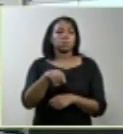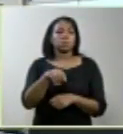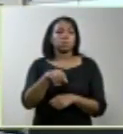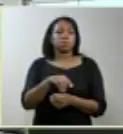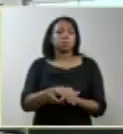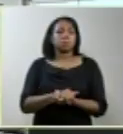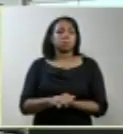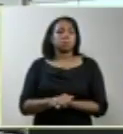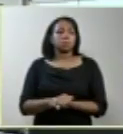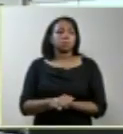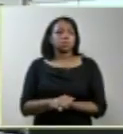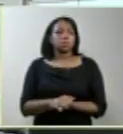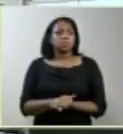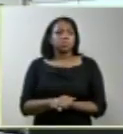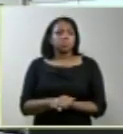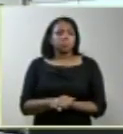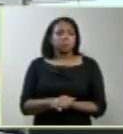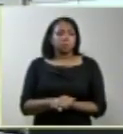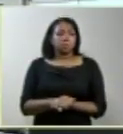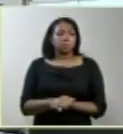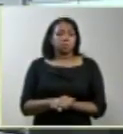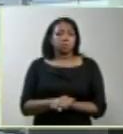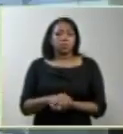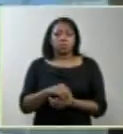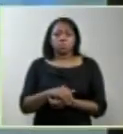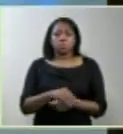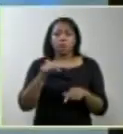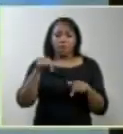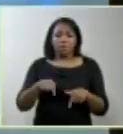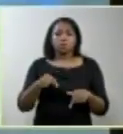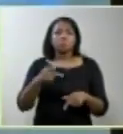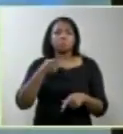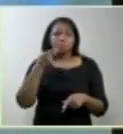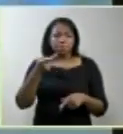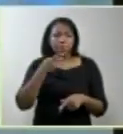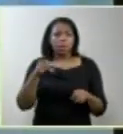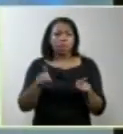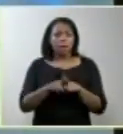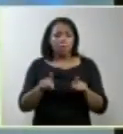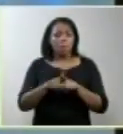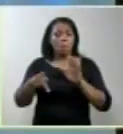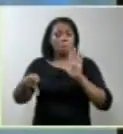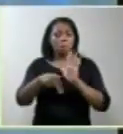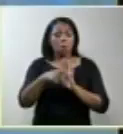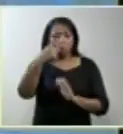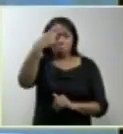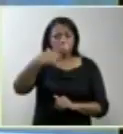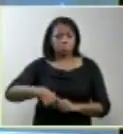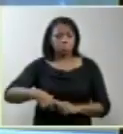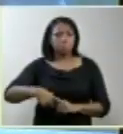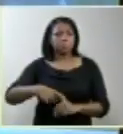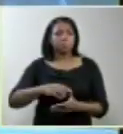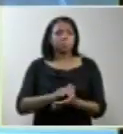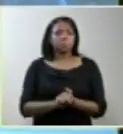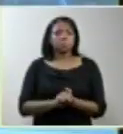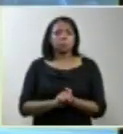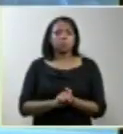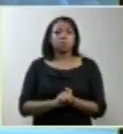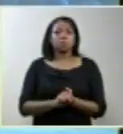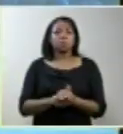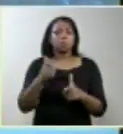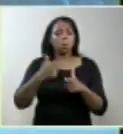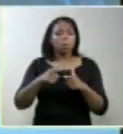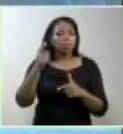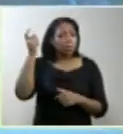Há quem diga que Marcela não é um tipo característico de anencefalia.